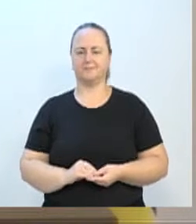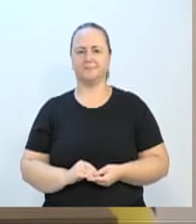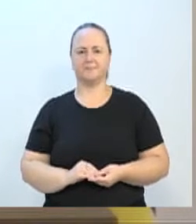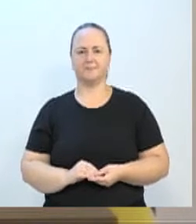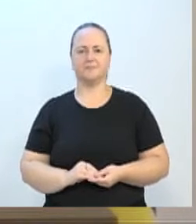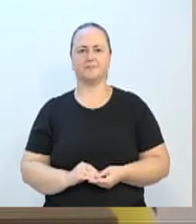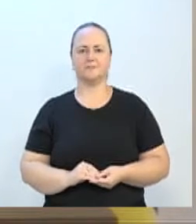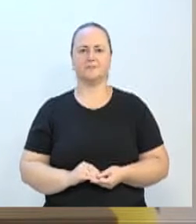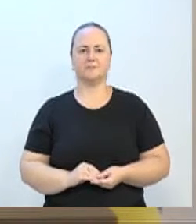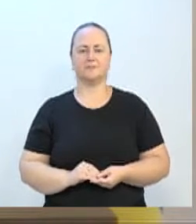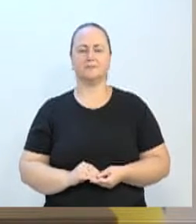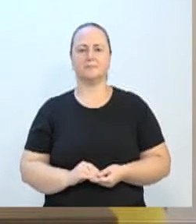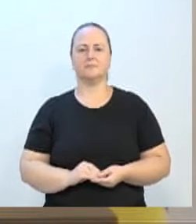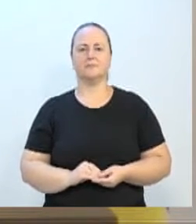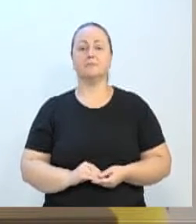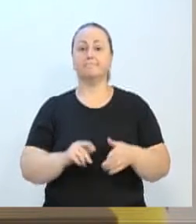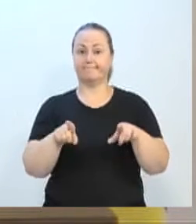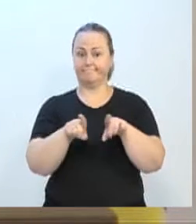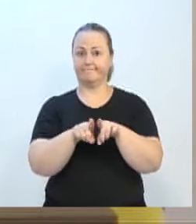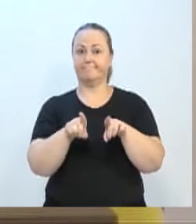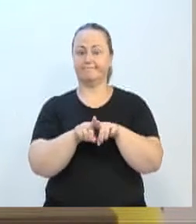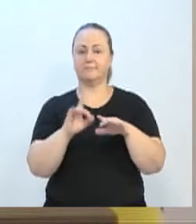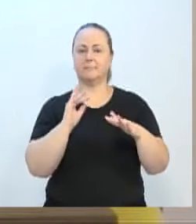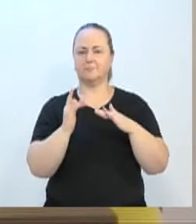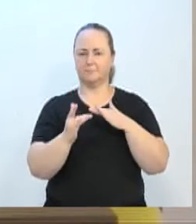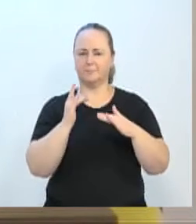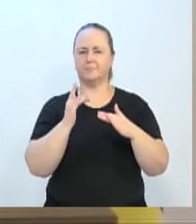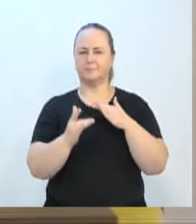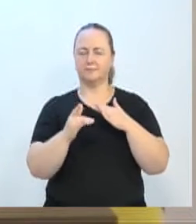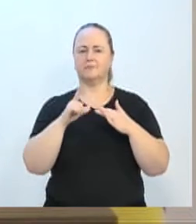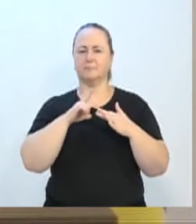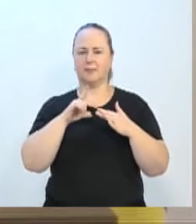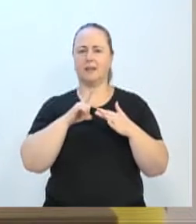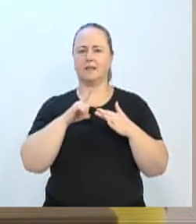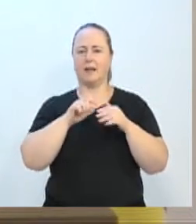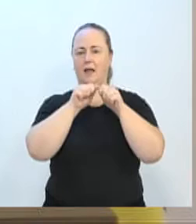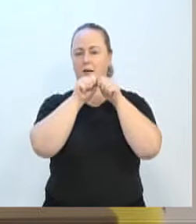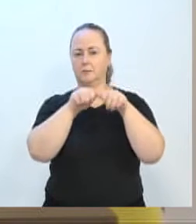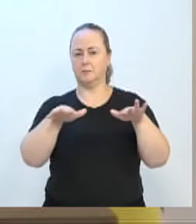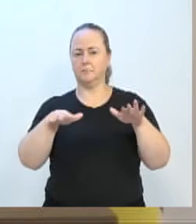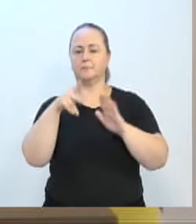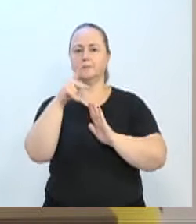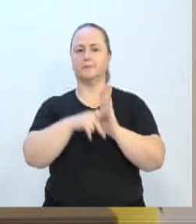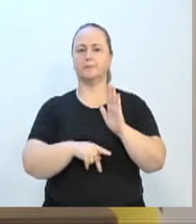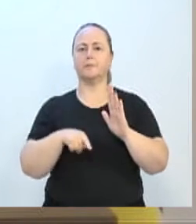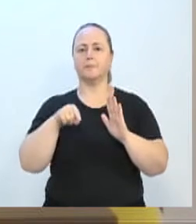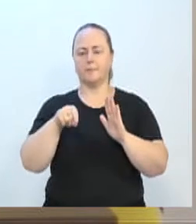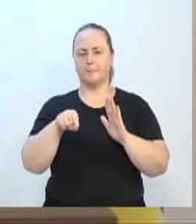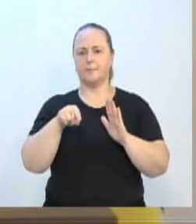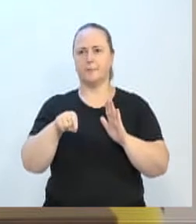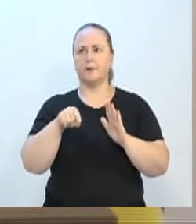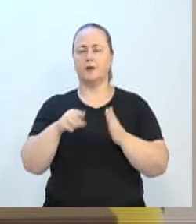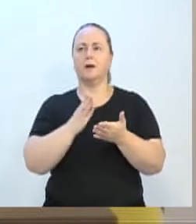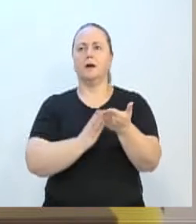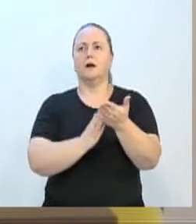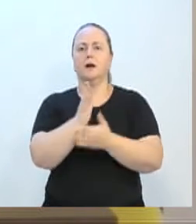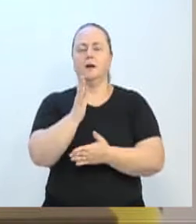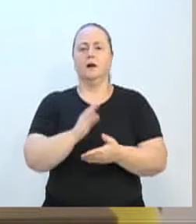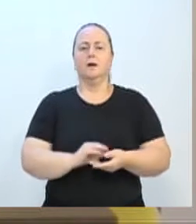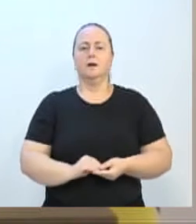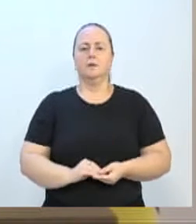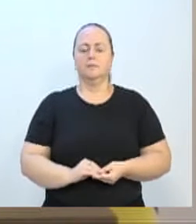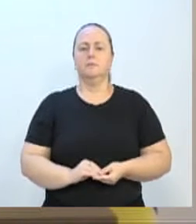na mídia, na imprensa, teve uma grande repercussão, o projeto que essa casa, a vereadora Sumara, aprovou na última